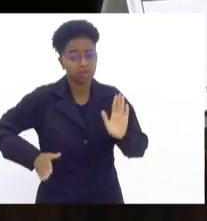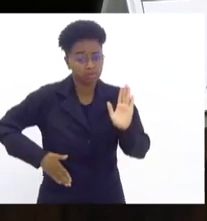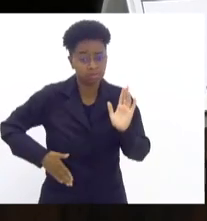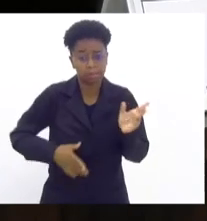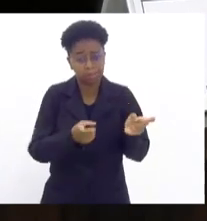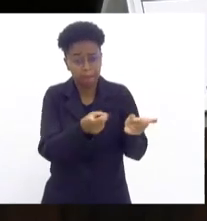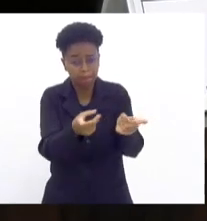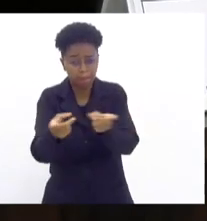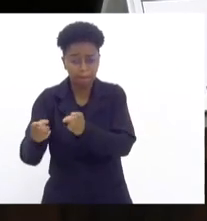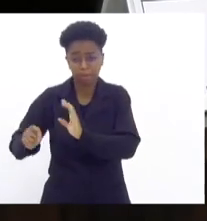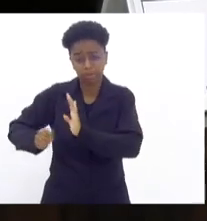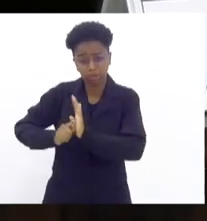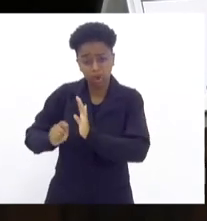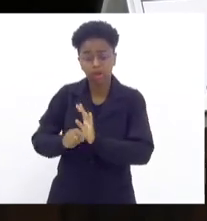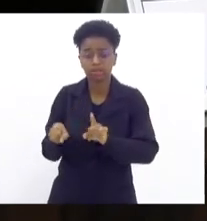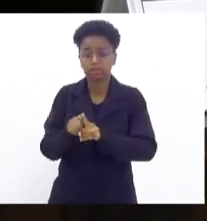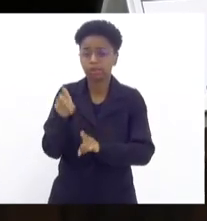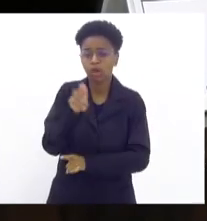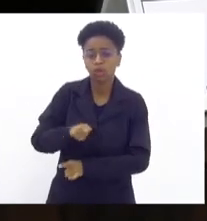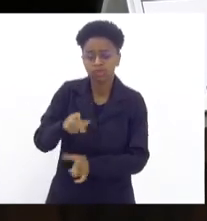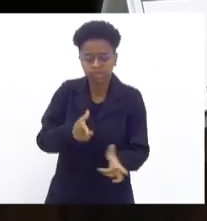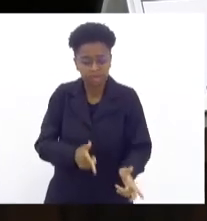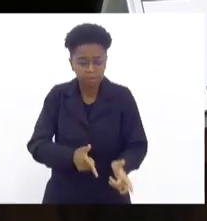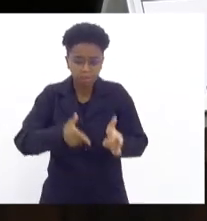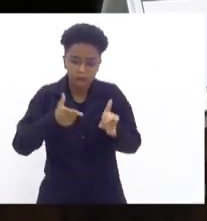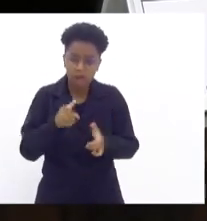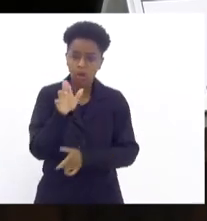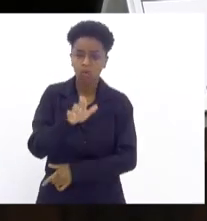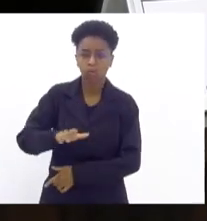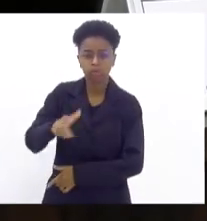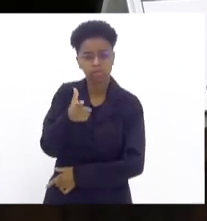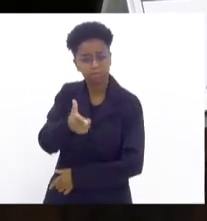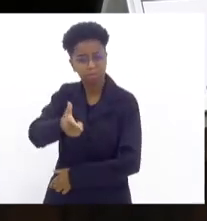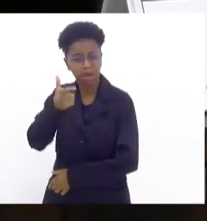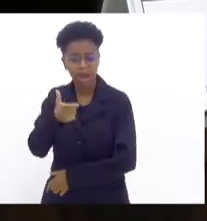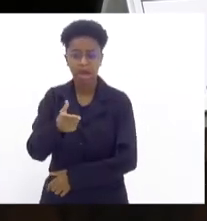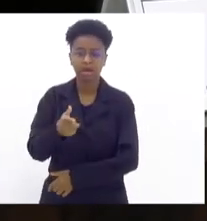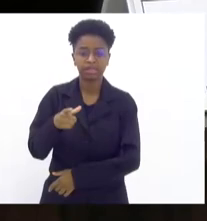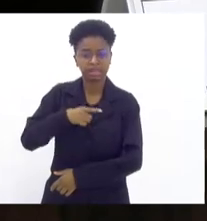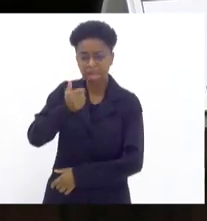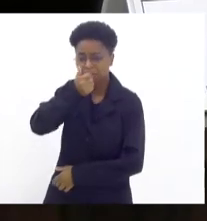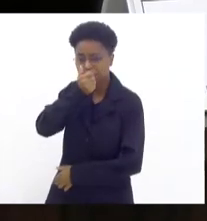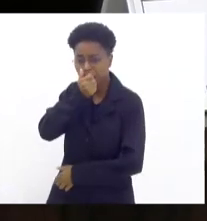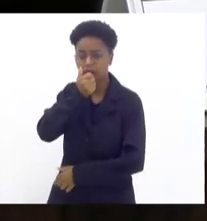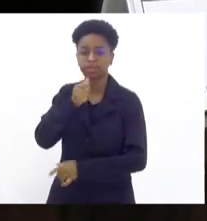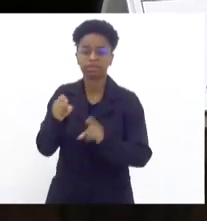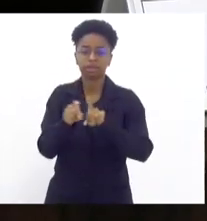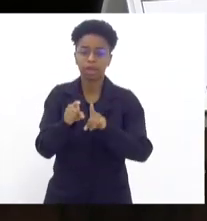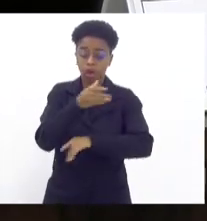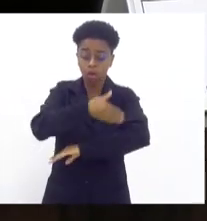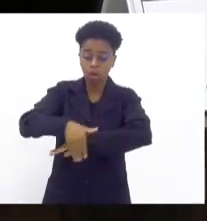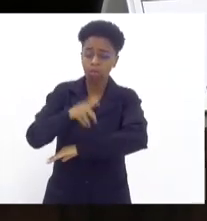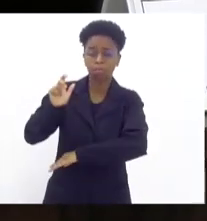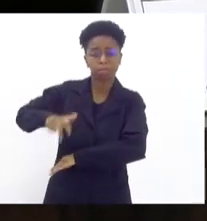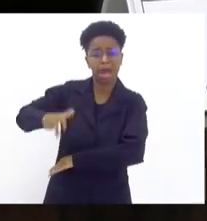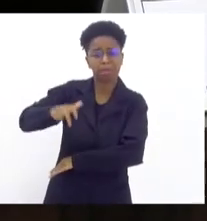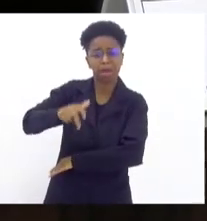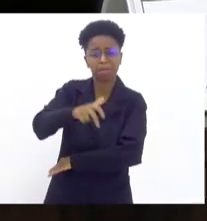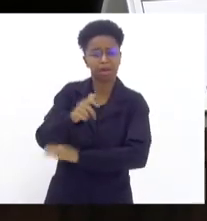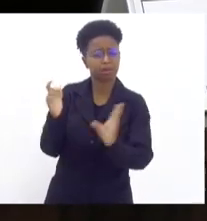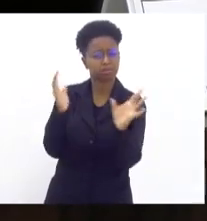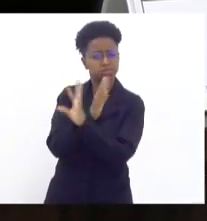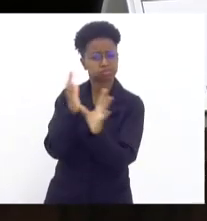drogas usando fuzil, usando pistola com radinho nas ruas de maior